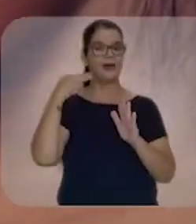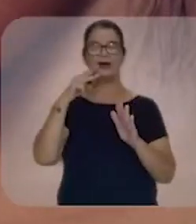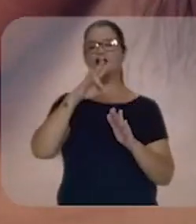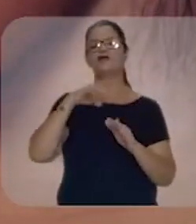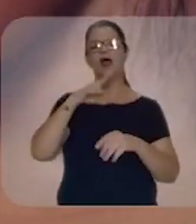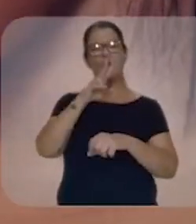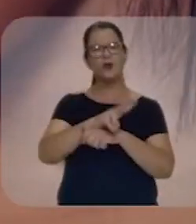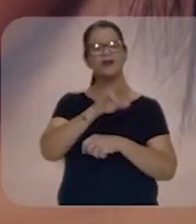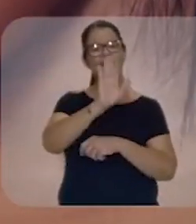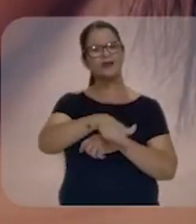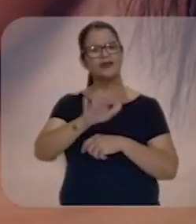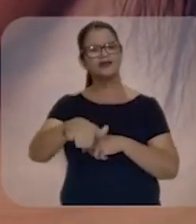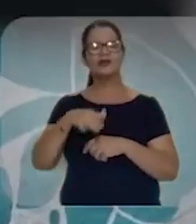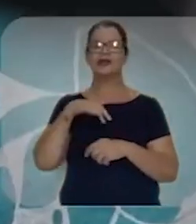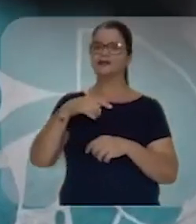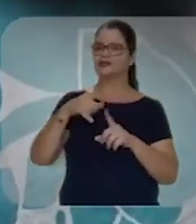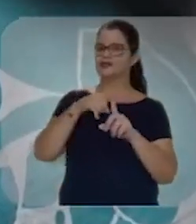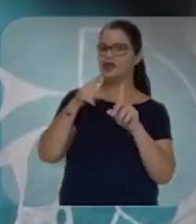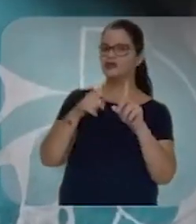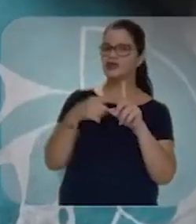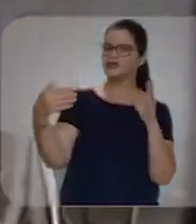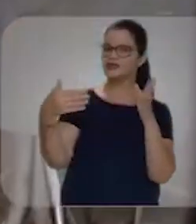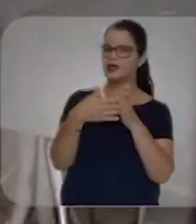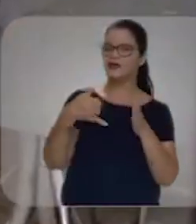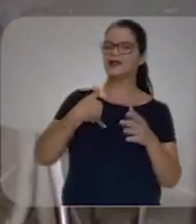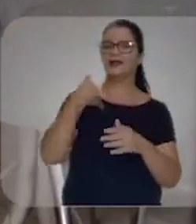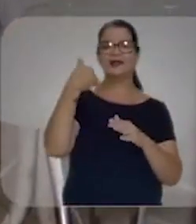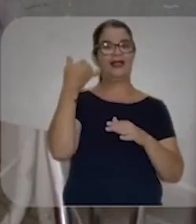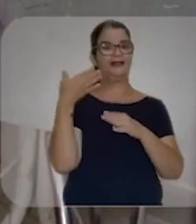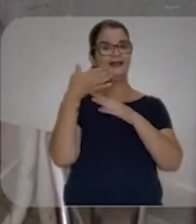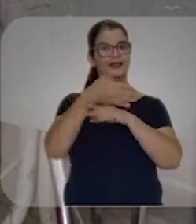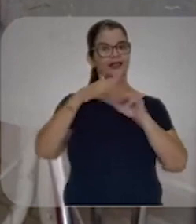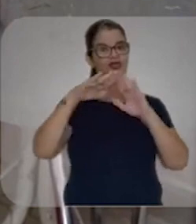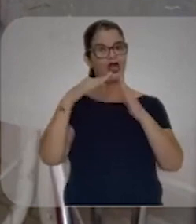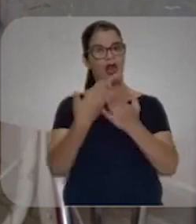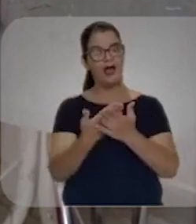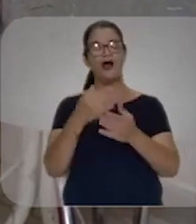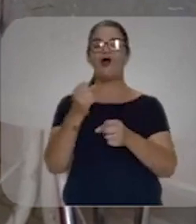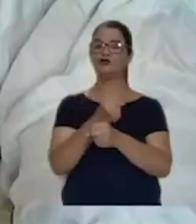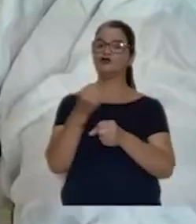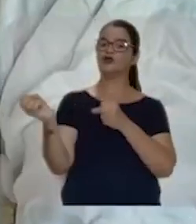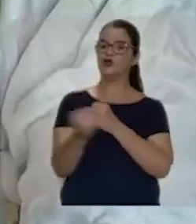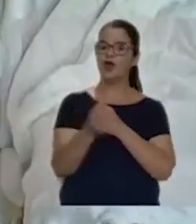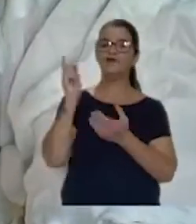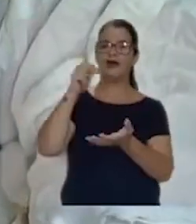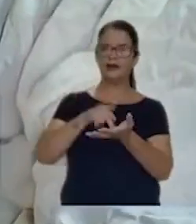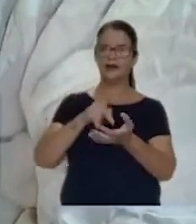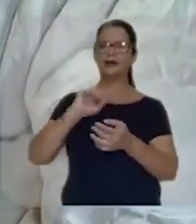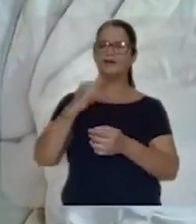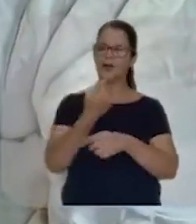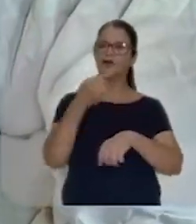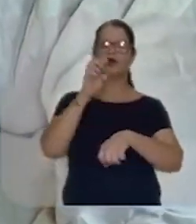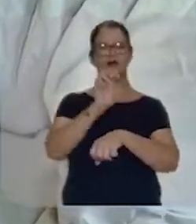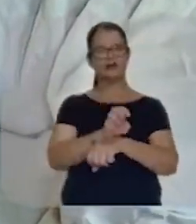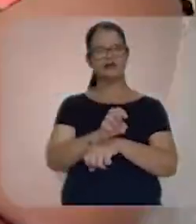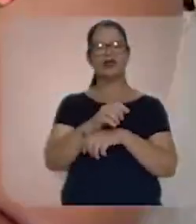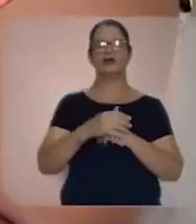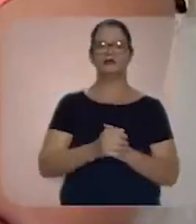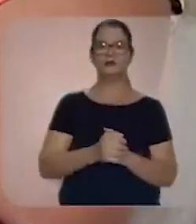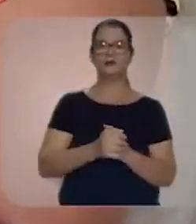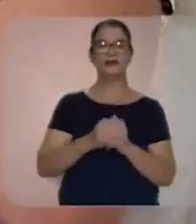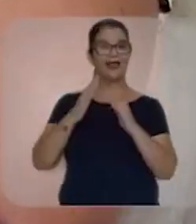Arraes vai cuidar das crianças, da gestação até a idade escolar, construindo uma nova realidade para o nosso estado.